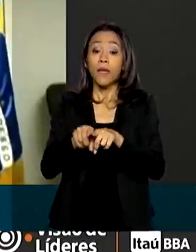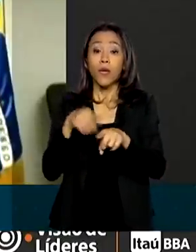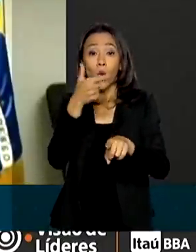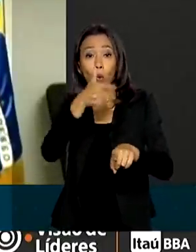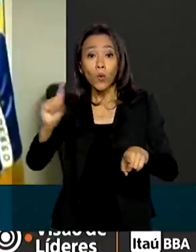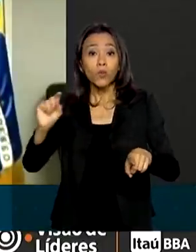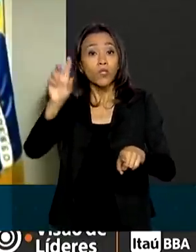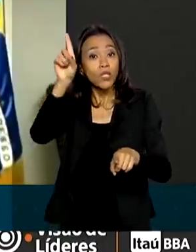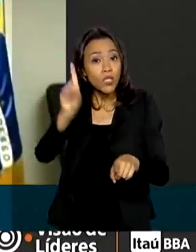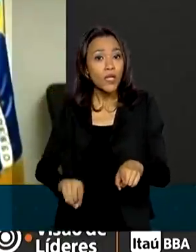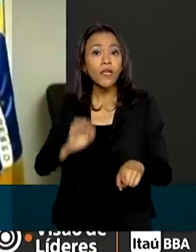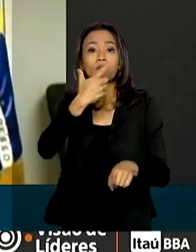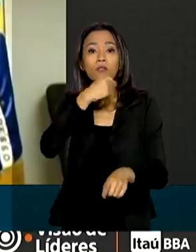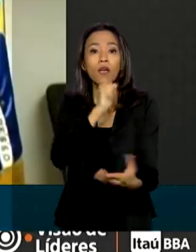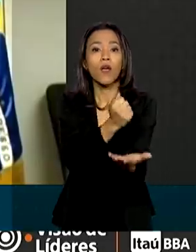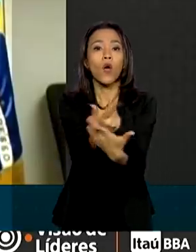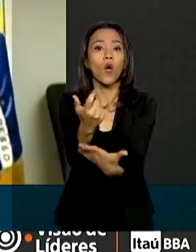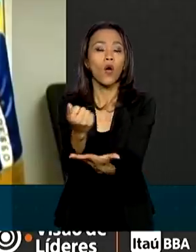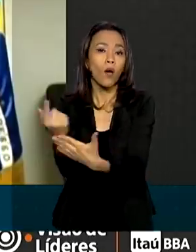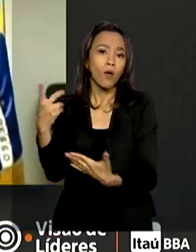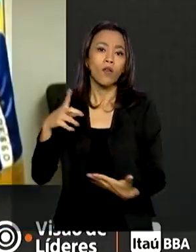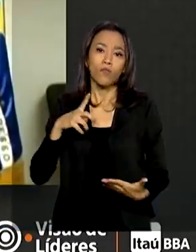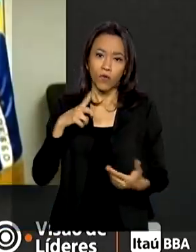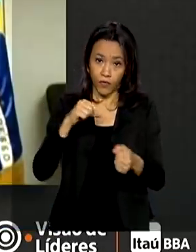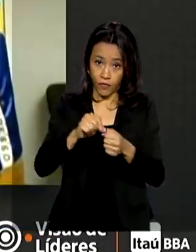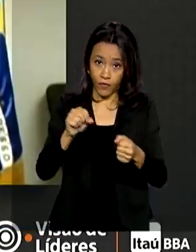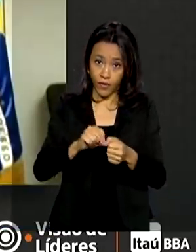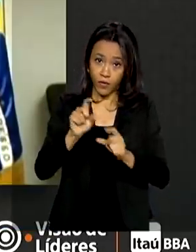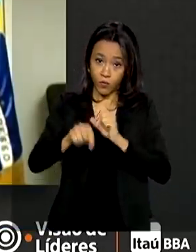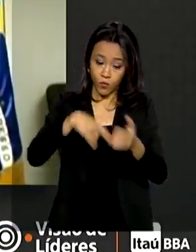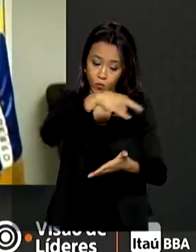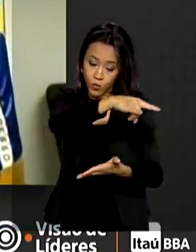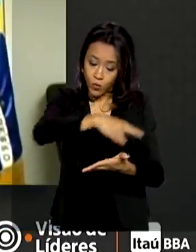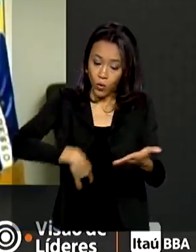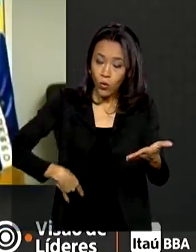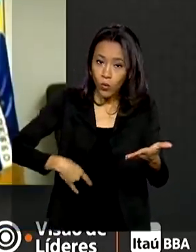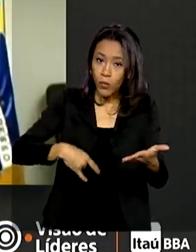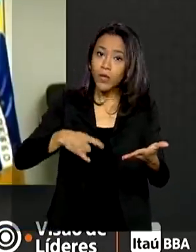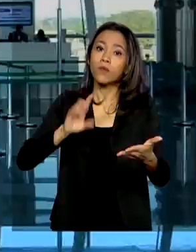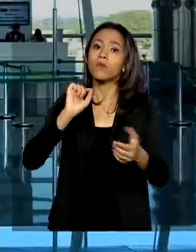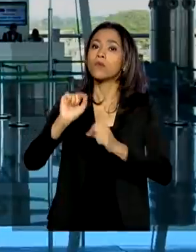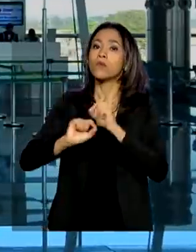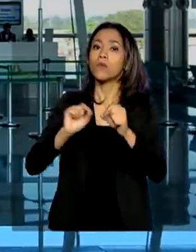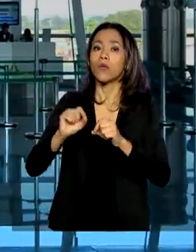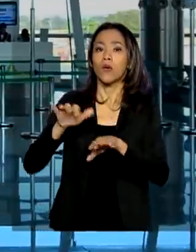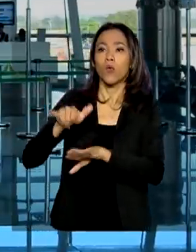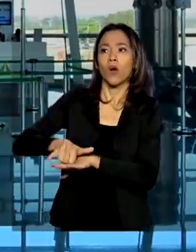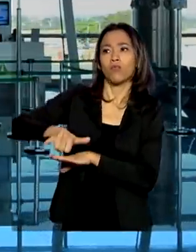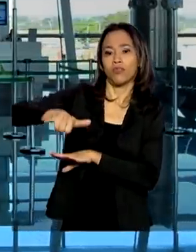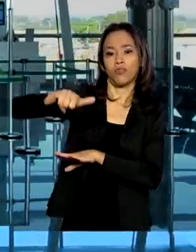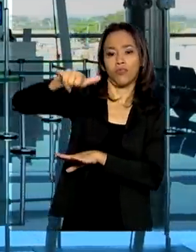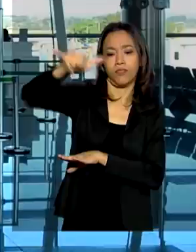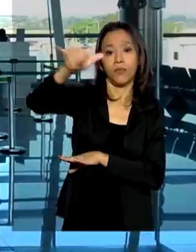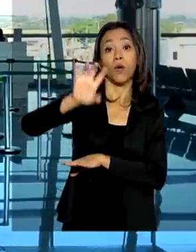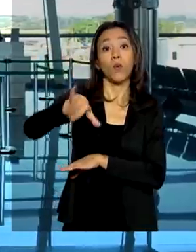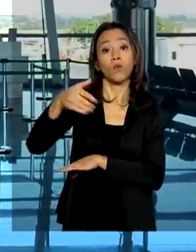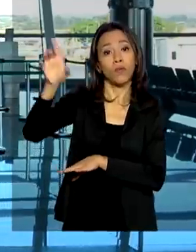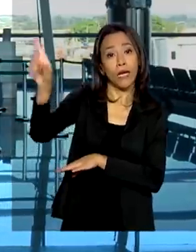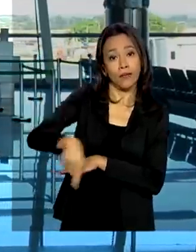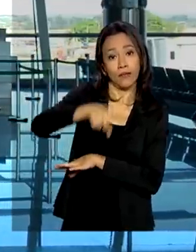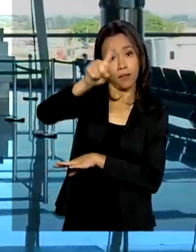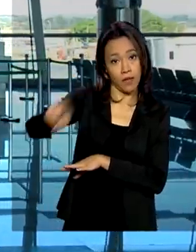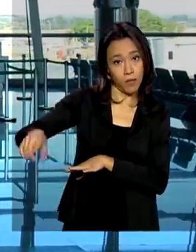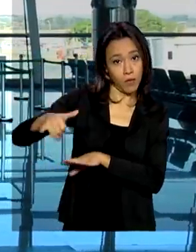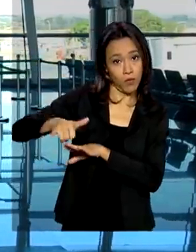Sérgio Moro lembrou que foram feitos termos de ajustamento de conduta com companhias aéreas, após o cancelamento de voos,